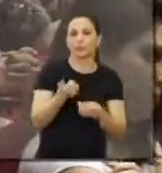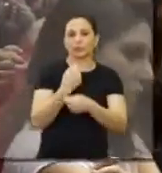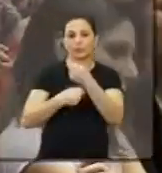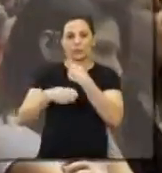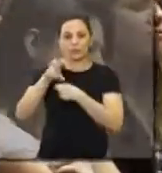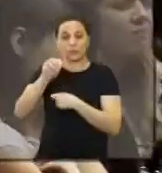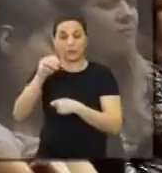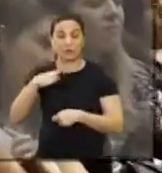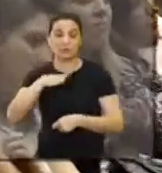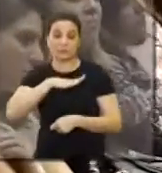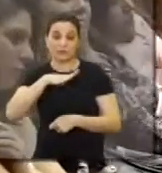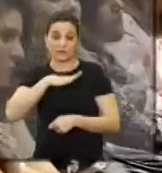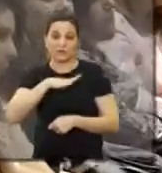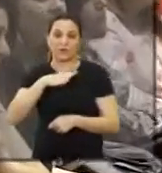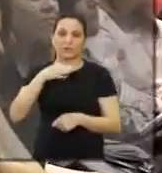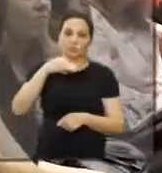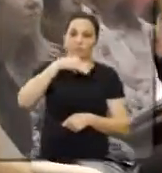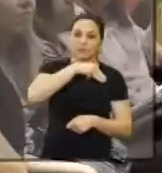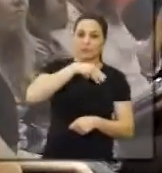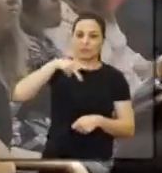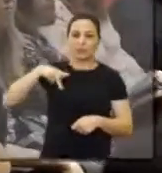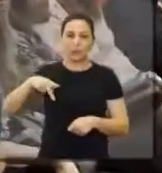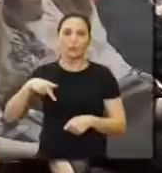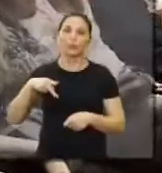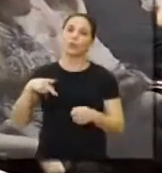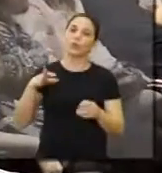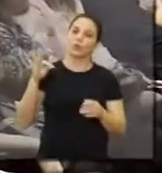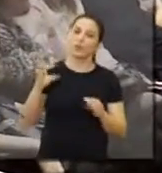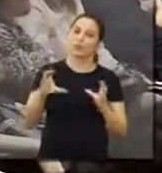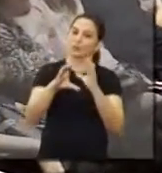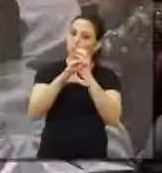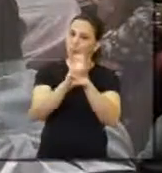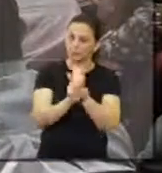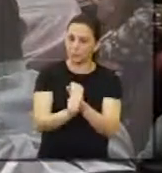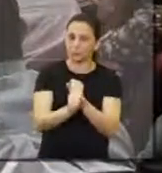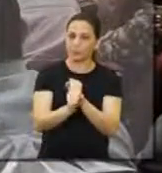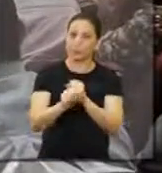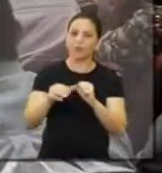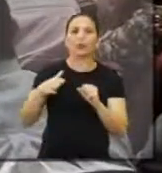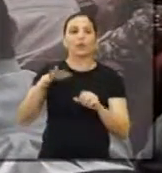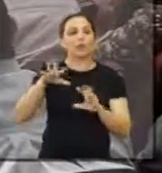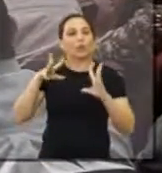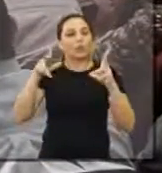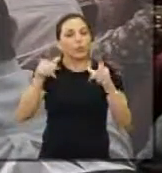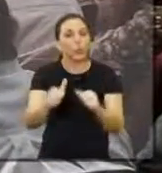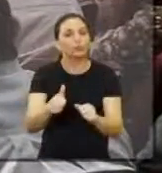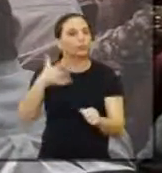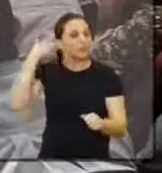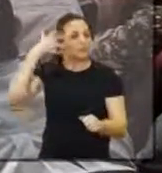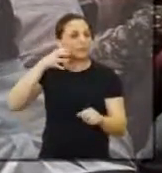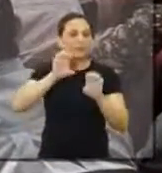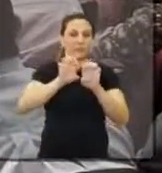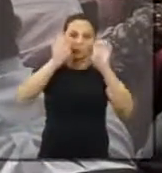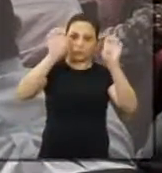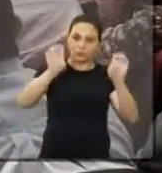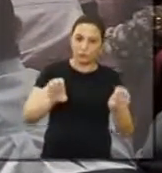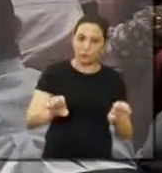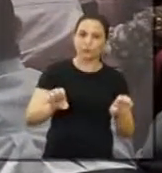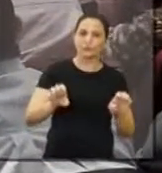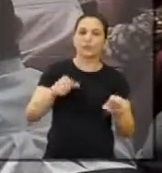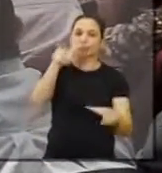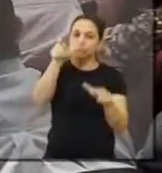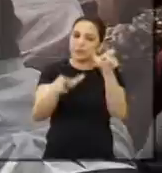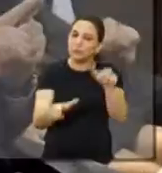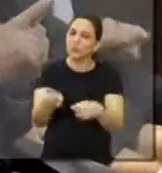50 municípios, Ministério Público, Tribunal de Contas. Todos para acompanhar a palestra Estrutura de Pessoal na